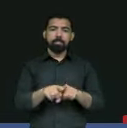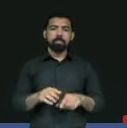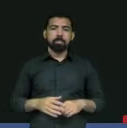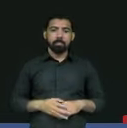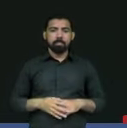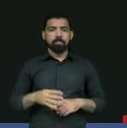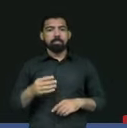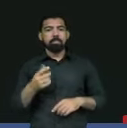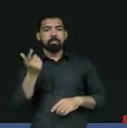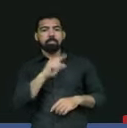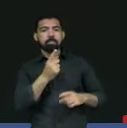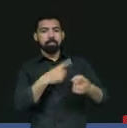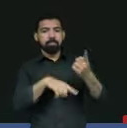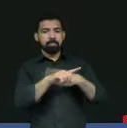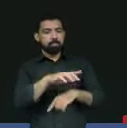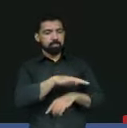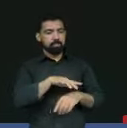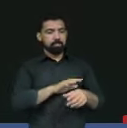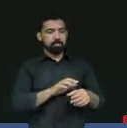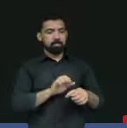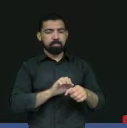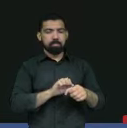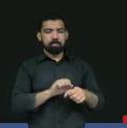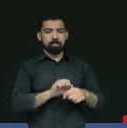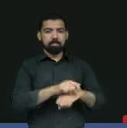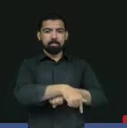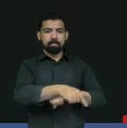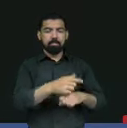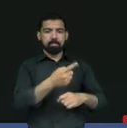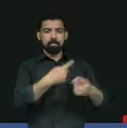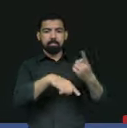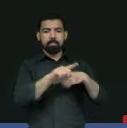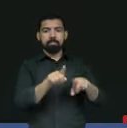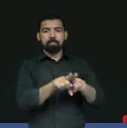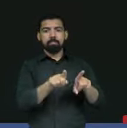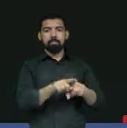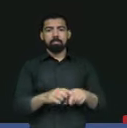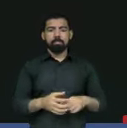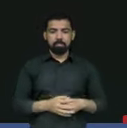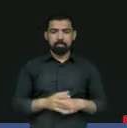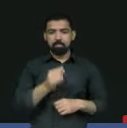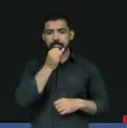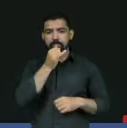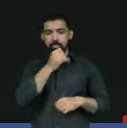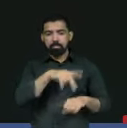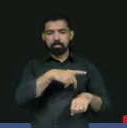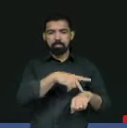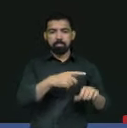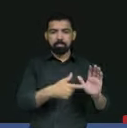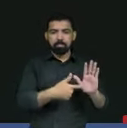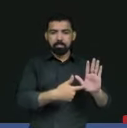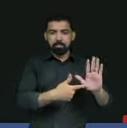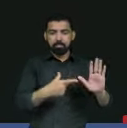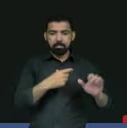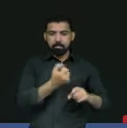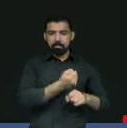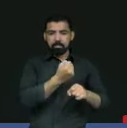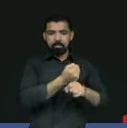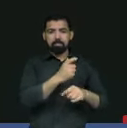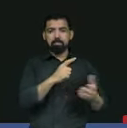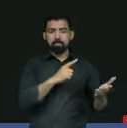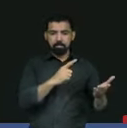avanços para o município de Kixeramubim, como o parque de exposição, que está em obras, será